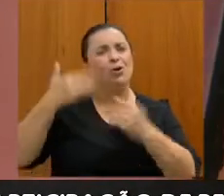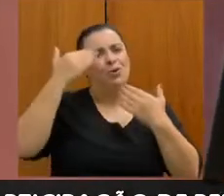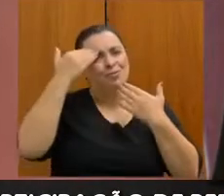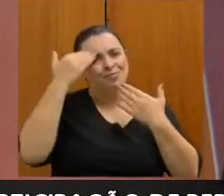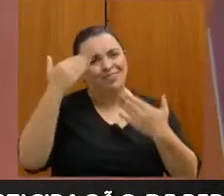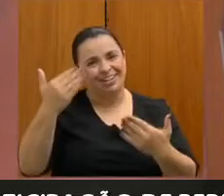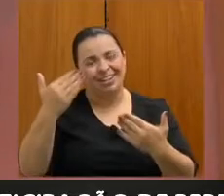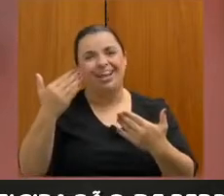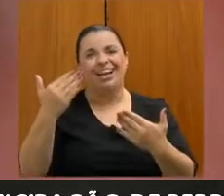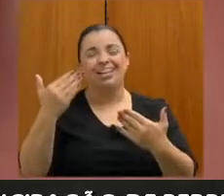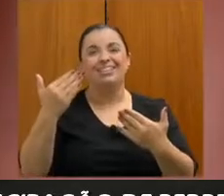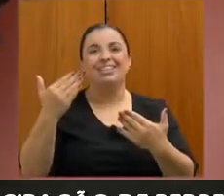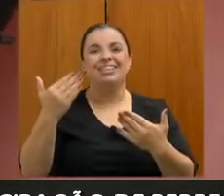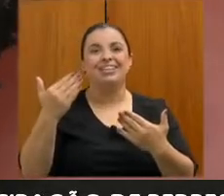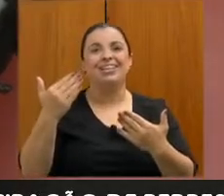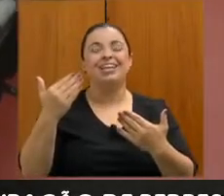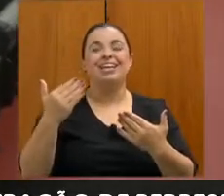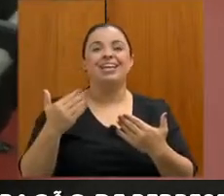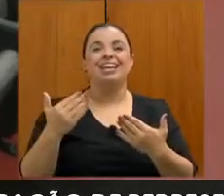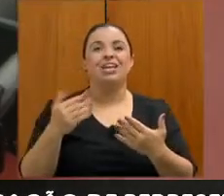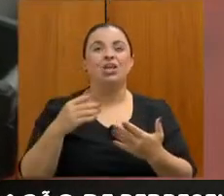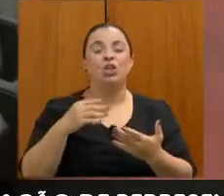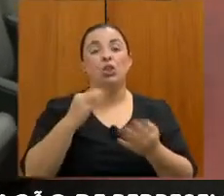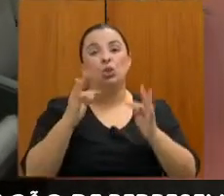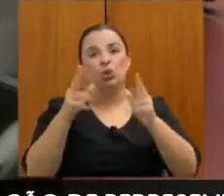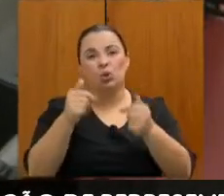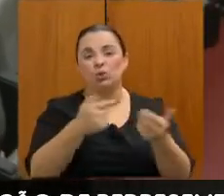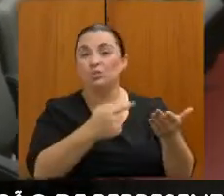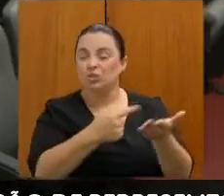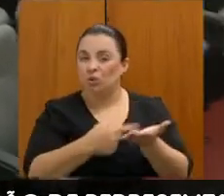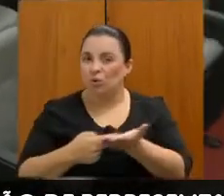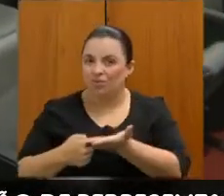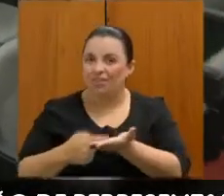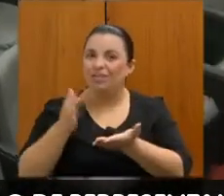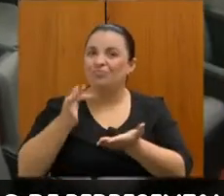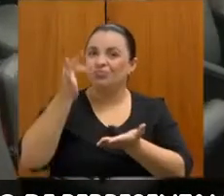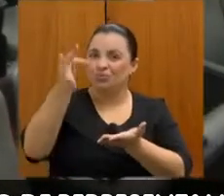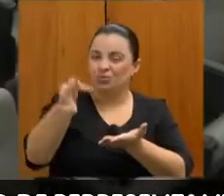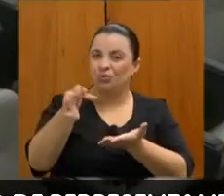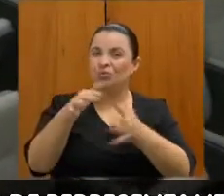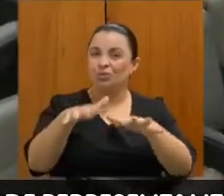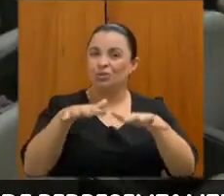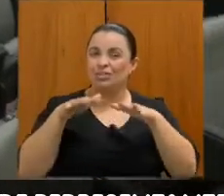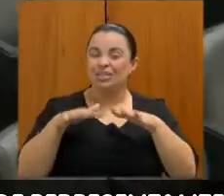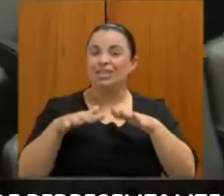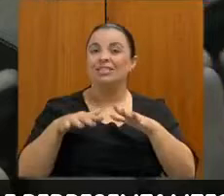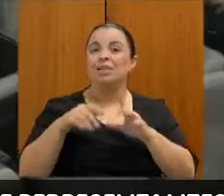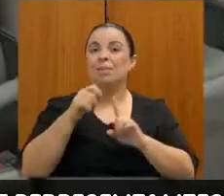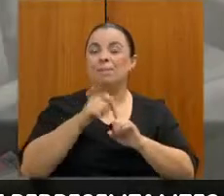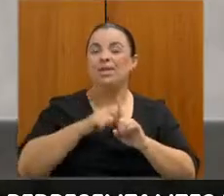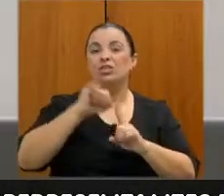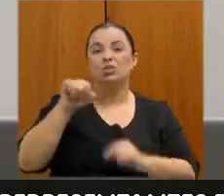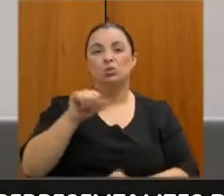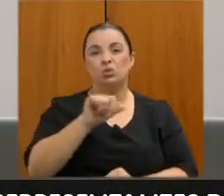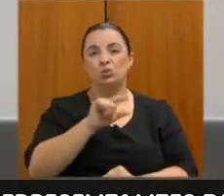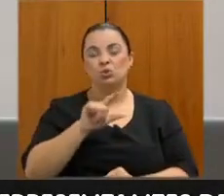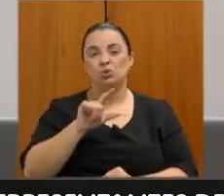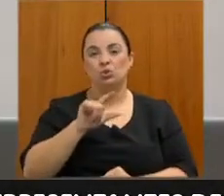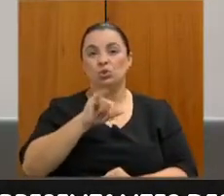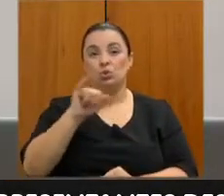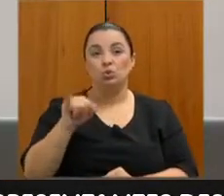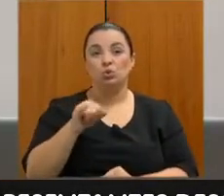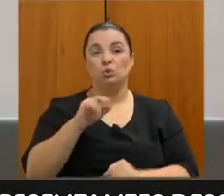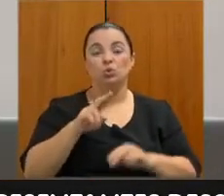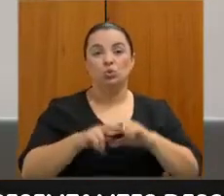Muito obrigado. E serão todos aí convidados para a nossa próxima audiência, no próximo mês de junho. Teremos mais uma